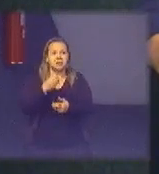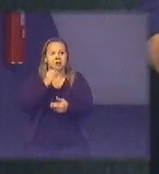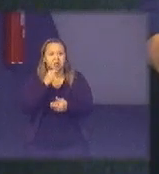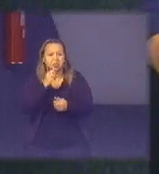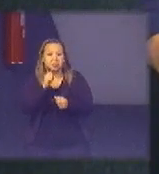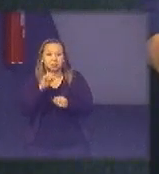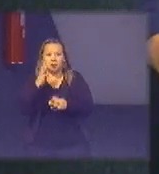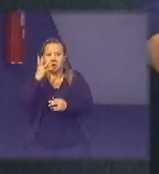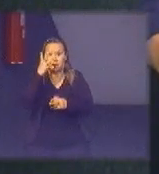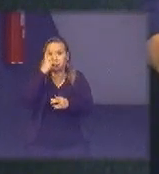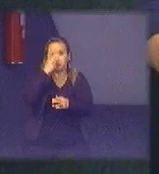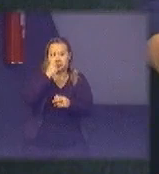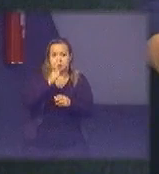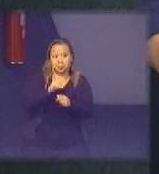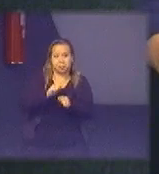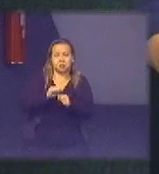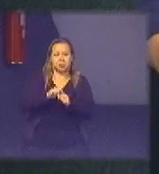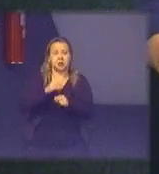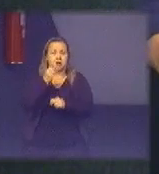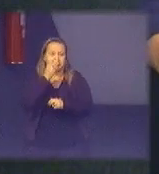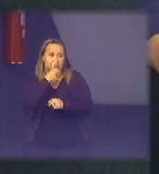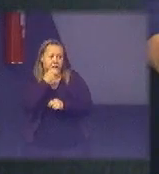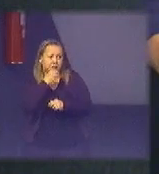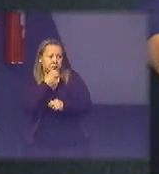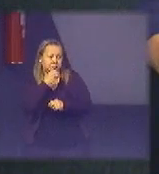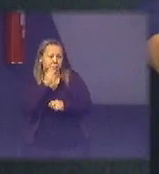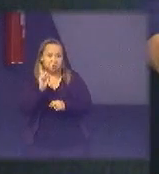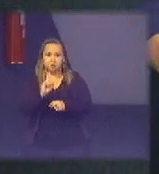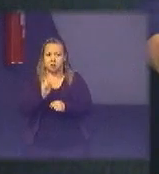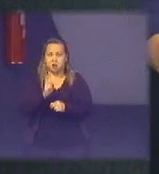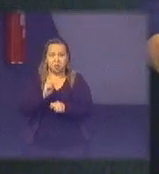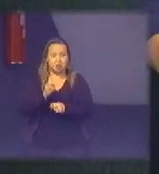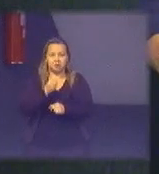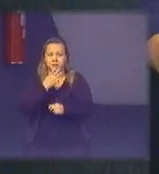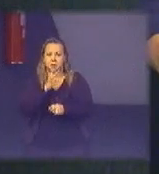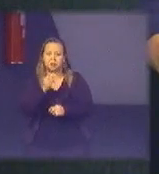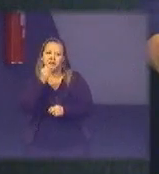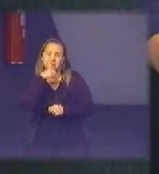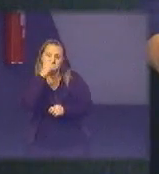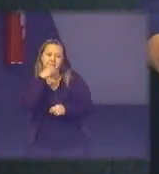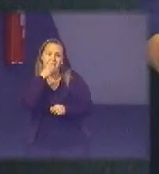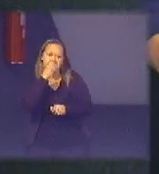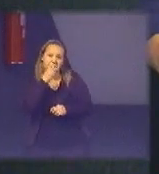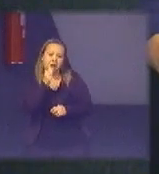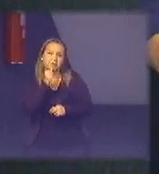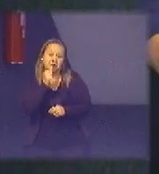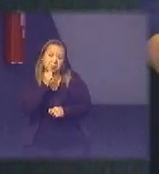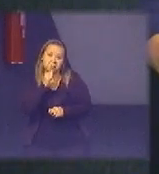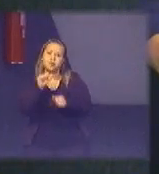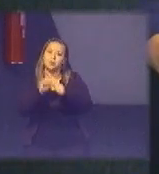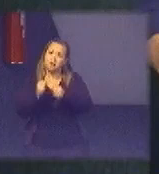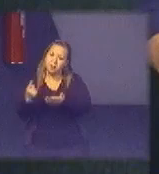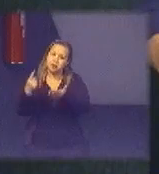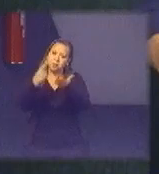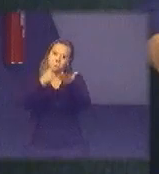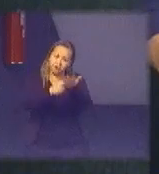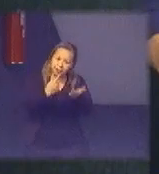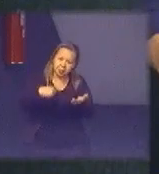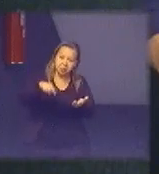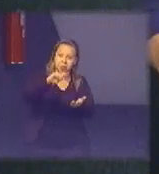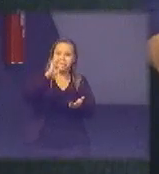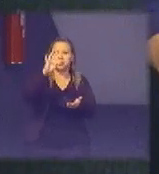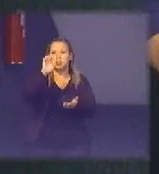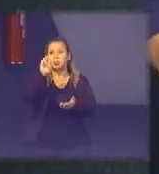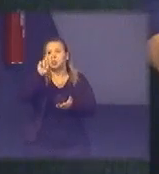aí sob pressão um dia ele vira diamante mas agora ele não tá bom e aí eu já faço convite assim em especial aqui a Tereza né